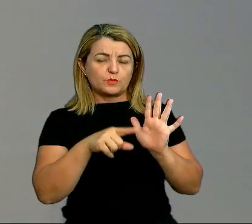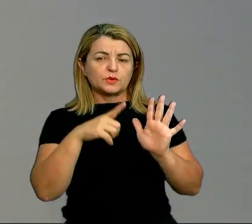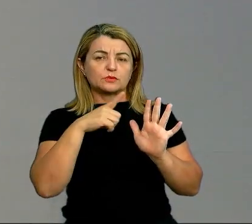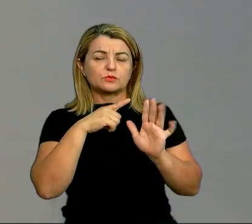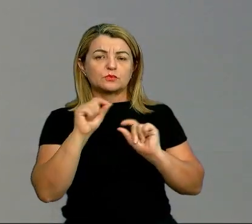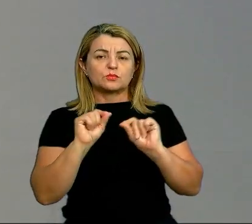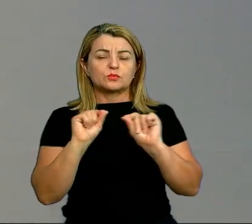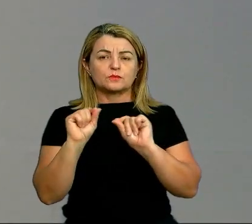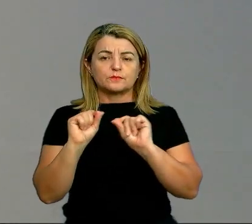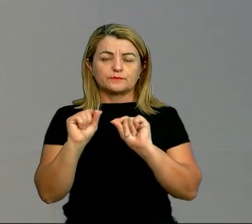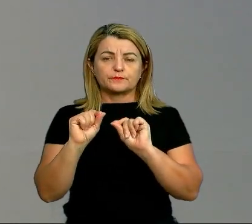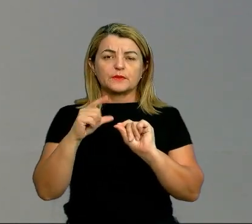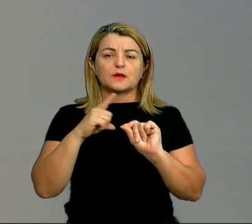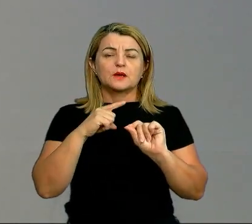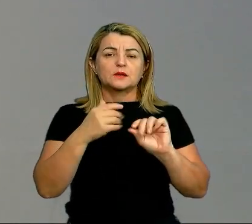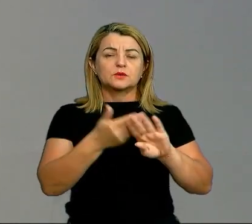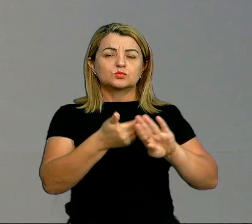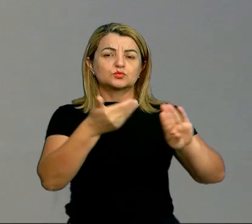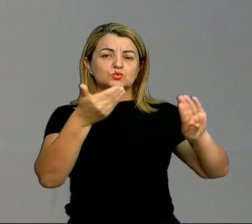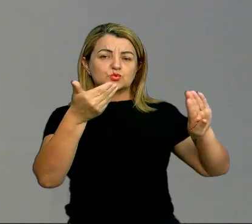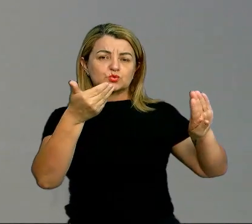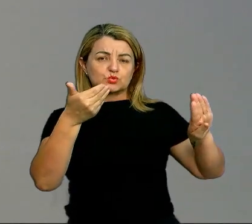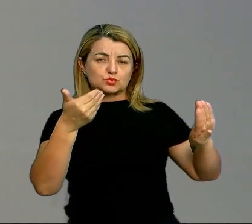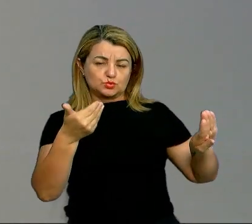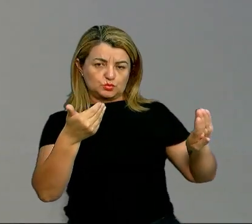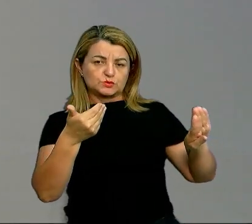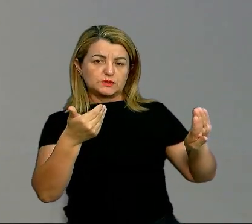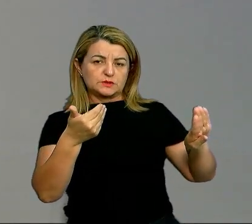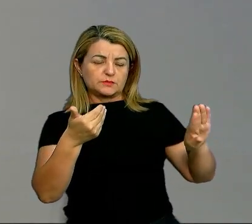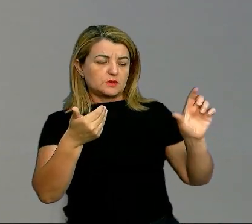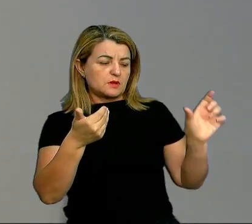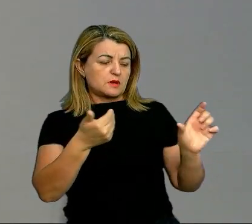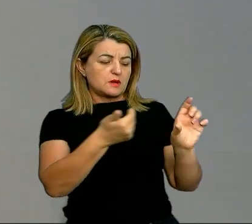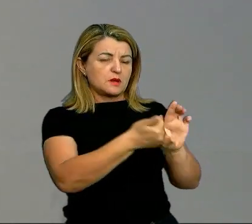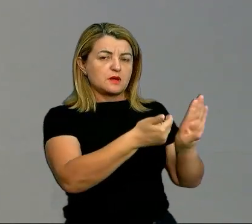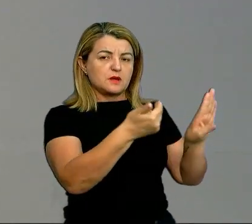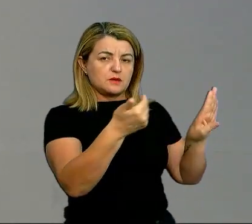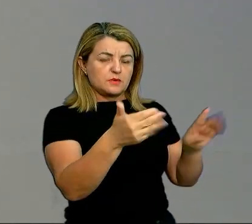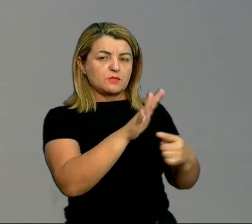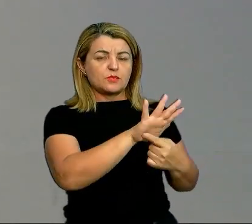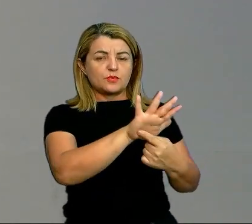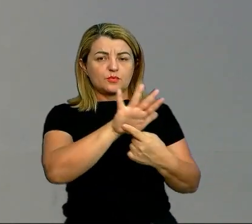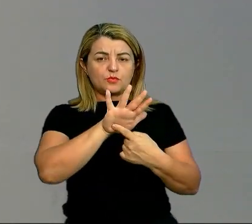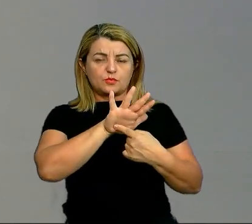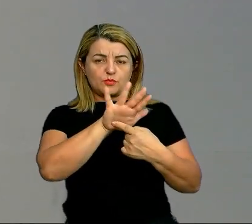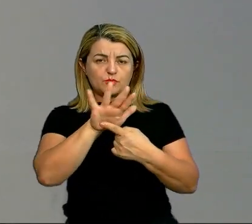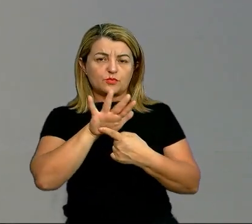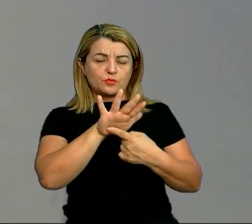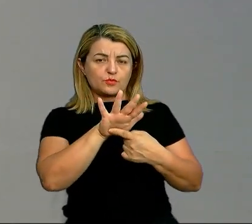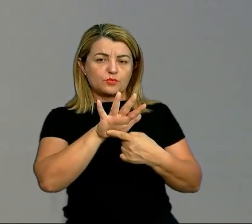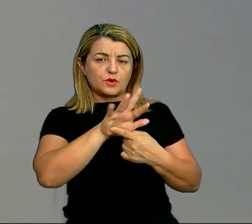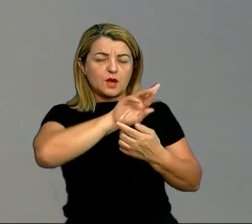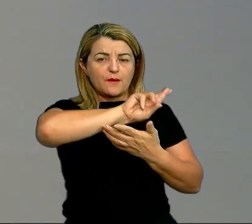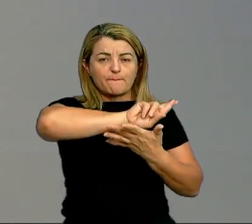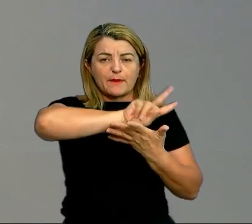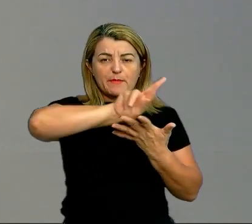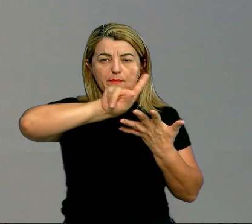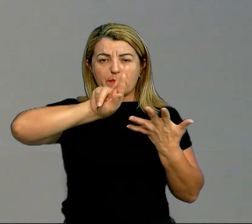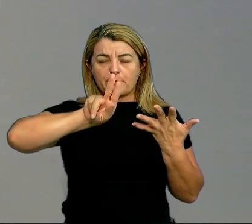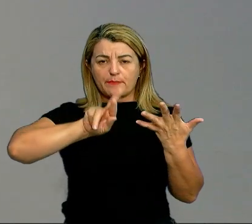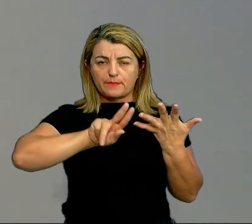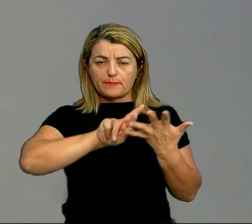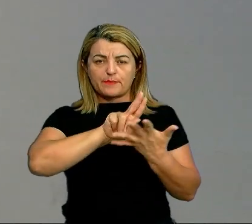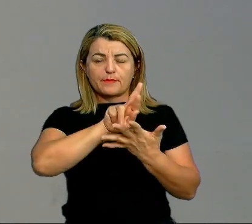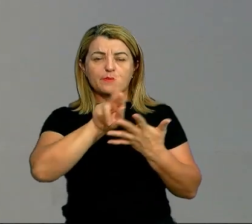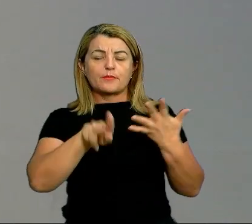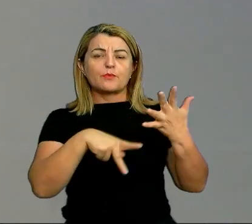observa aqui um certo distanciamento desse heterônimo para mostrar, de fato, essa multifaceta existente